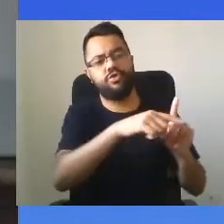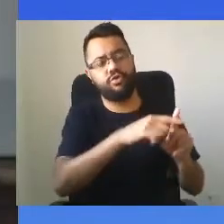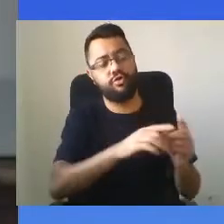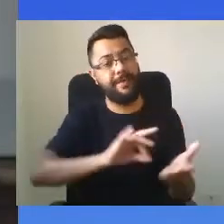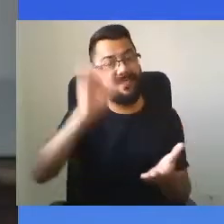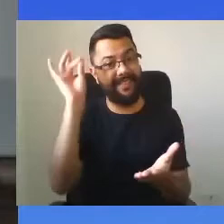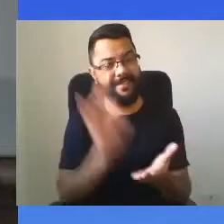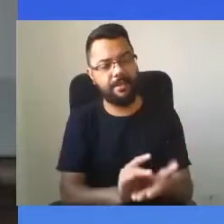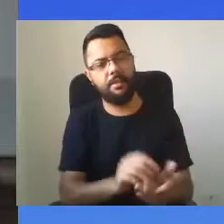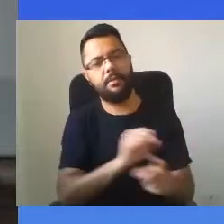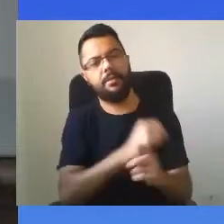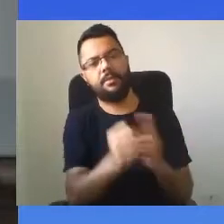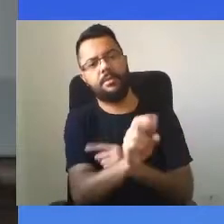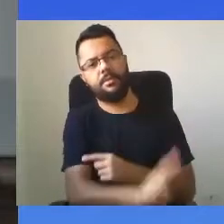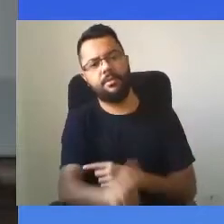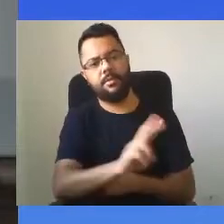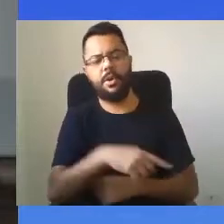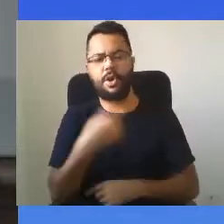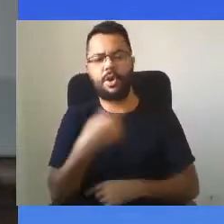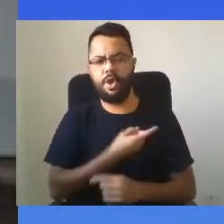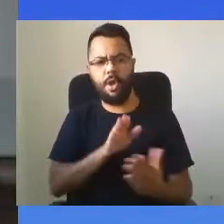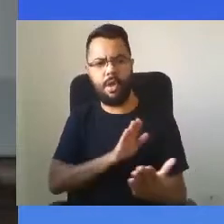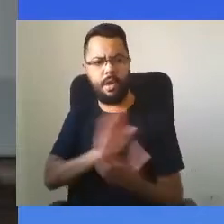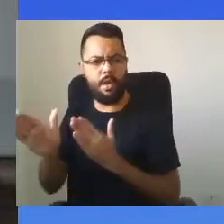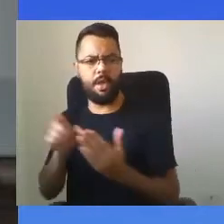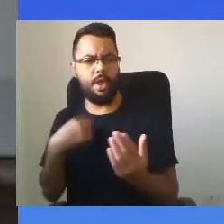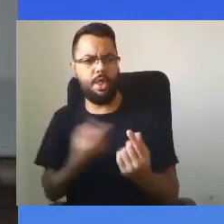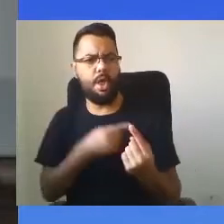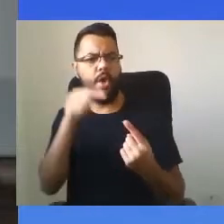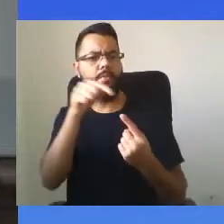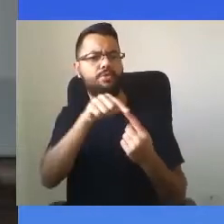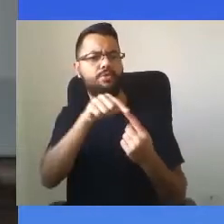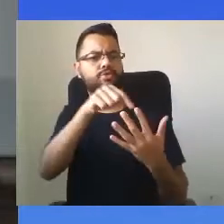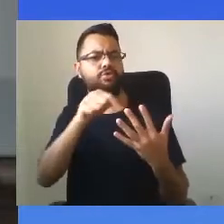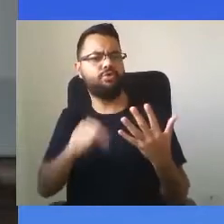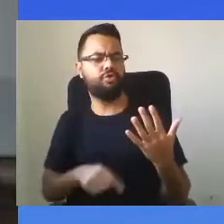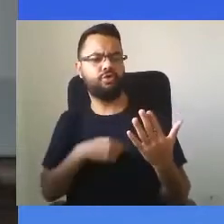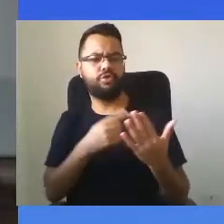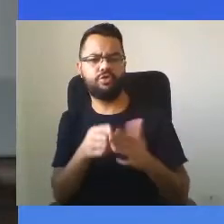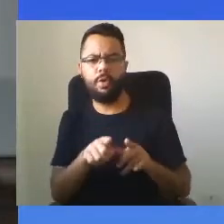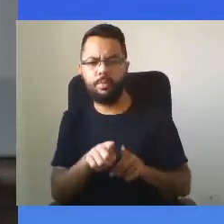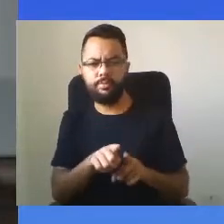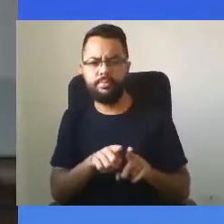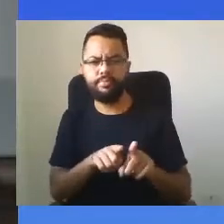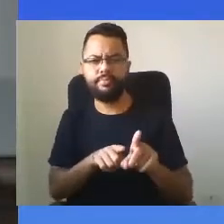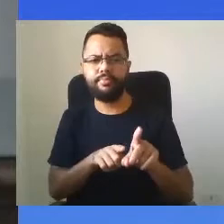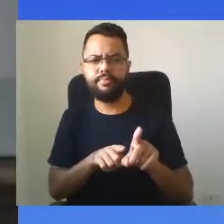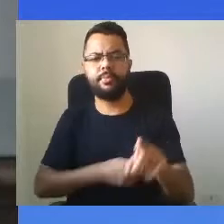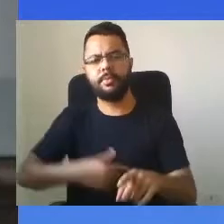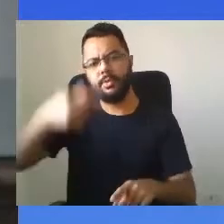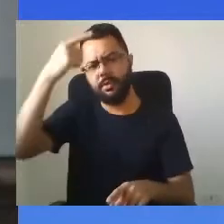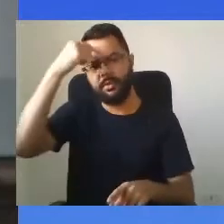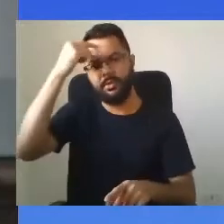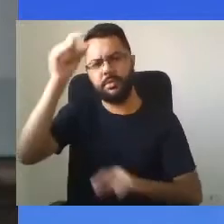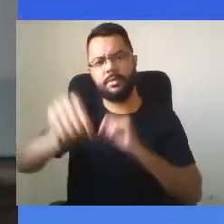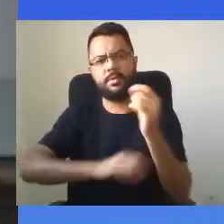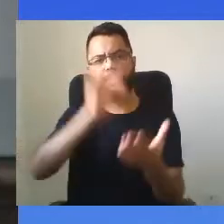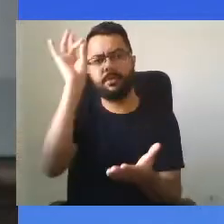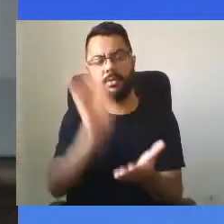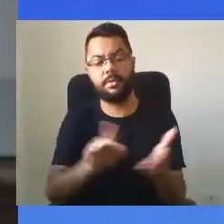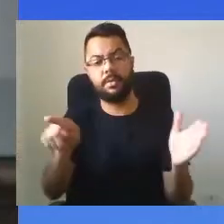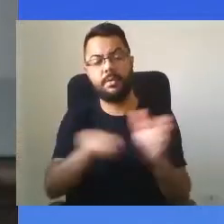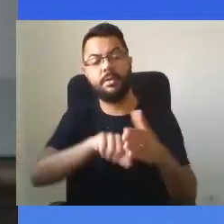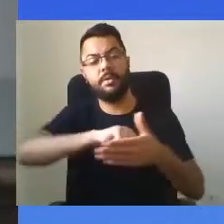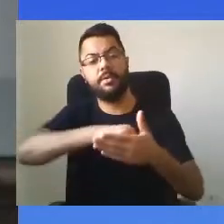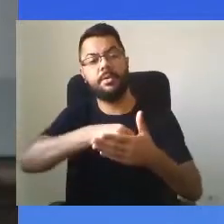Não fugiremos dos nossos objetivos de avançar em direção à universidade verdadeiramente democrática,